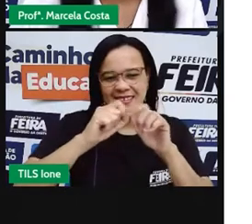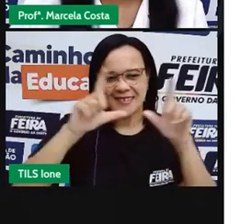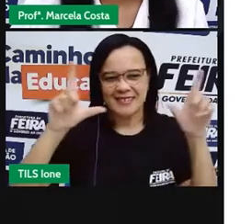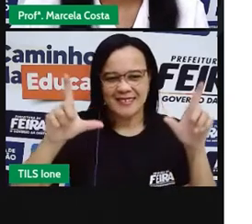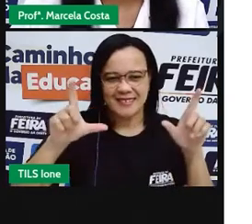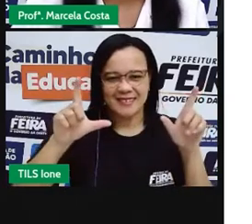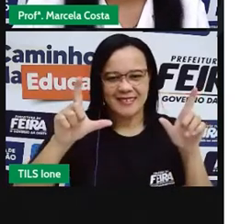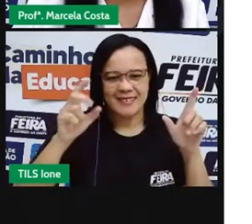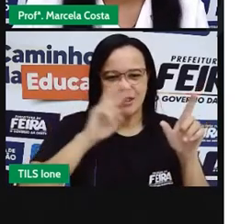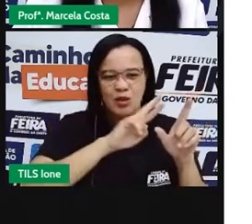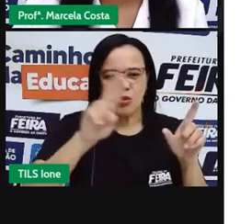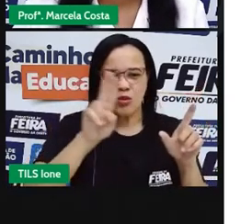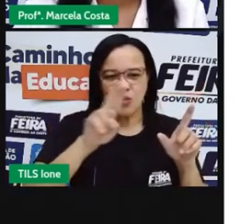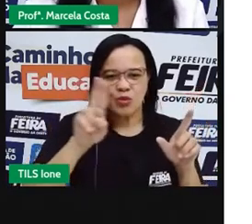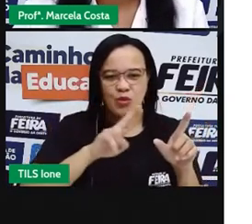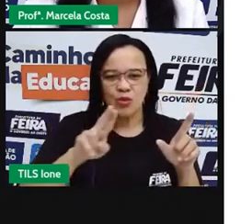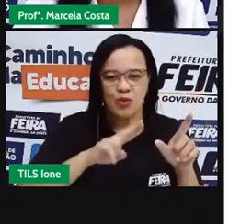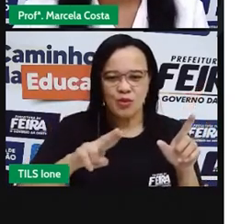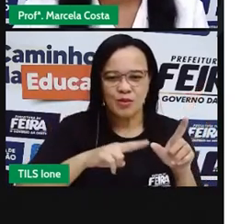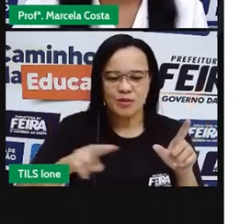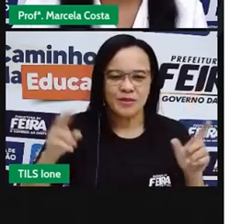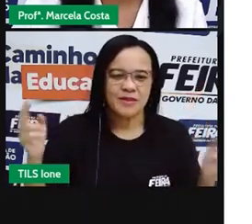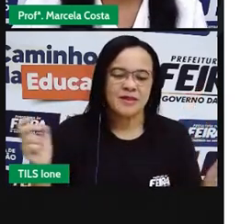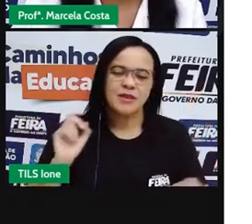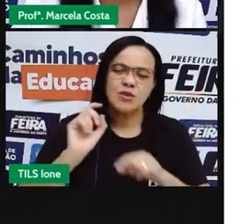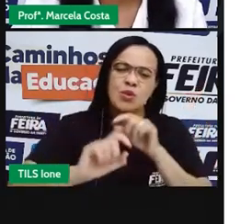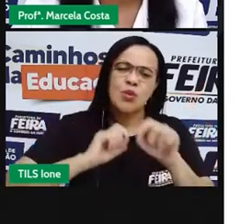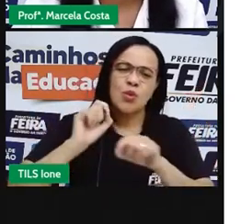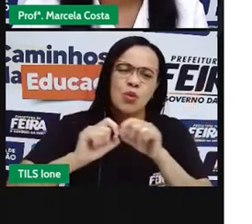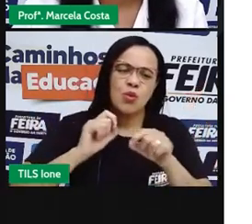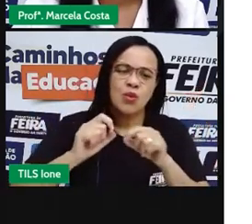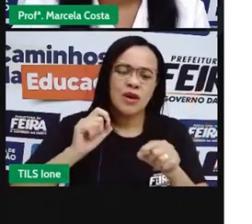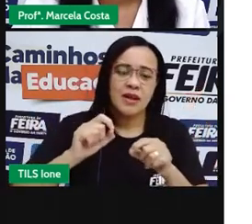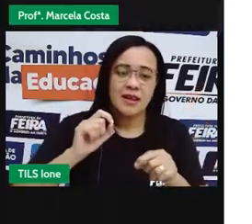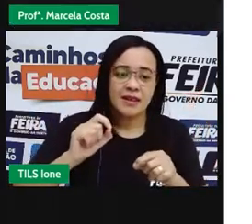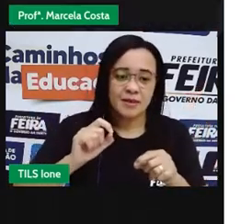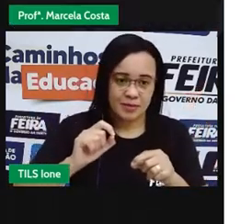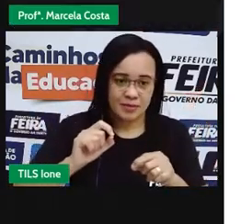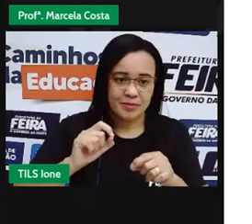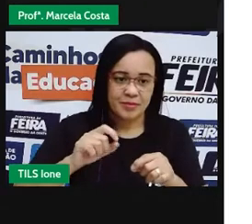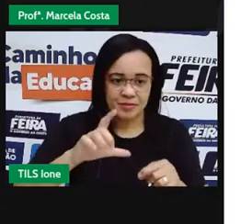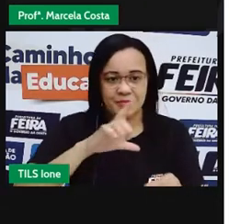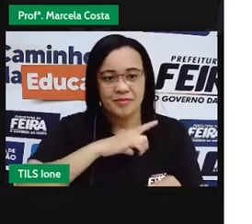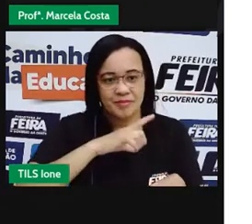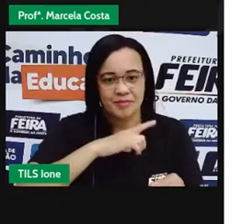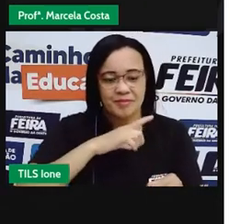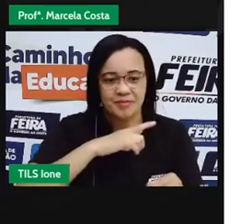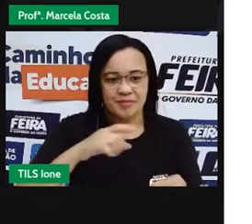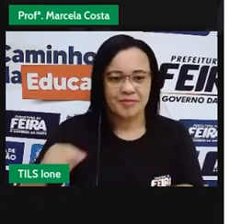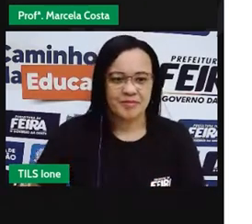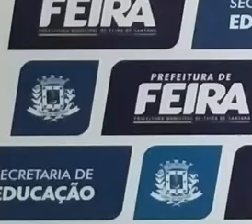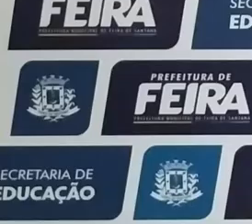esse animal que já aparece, para esse título. O que que vocês acham que vai ter nessa história?